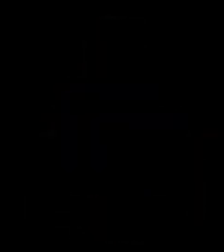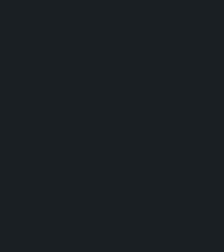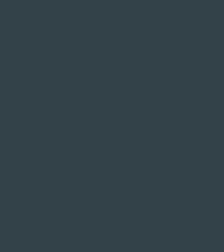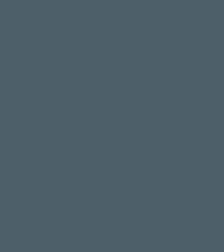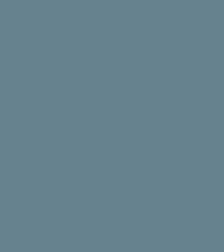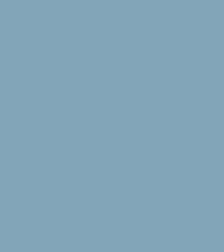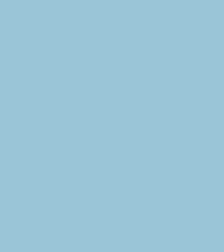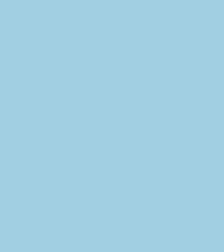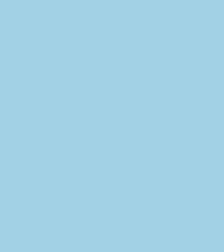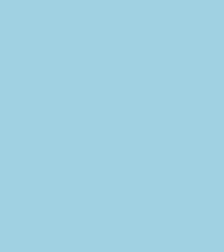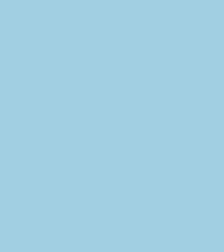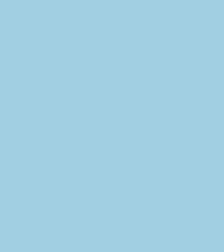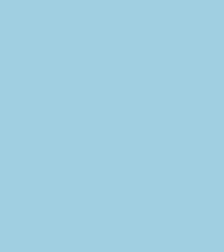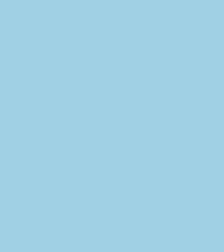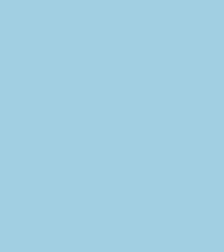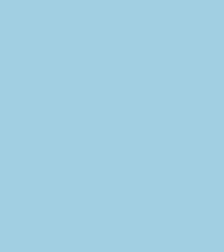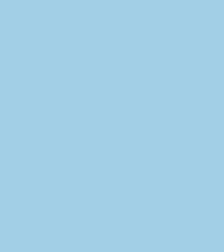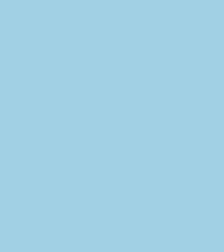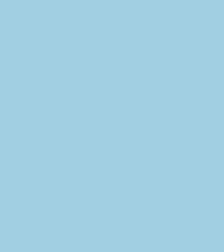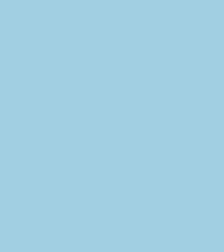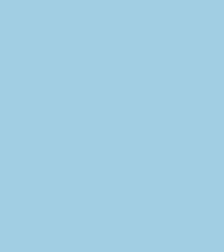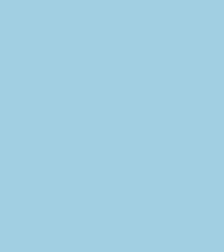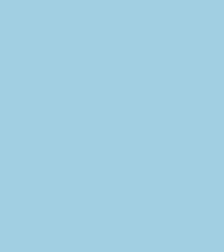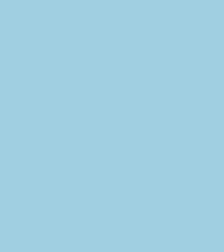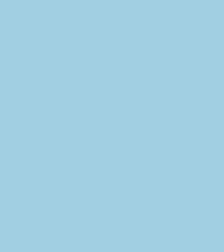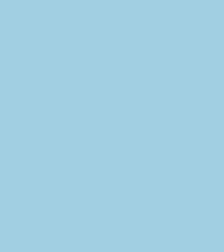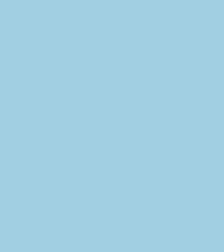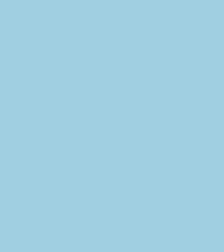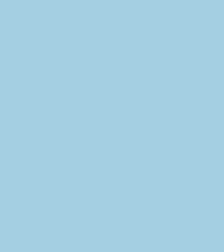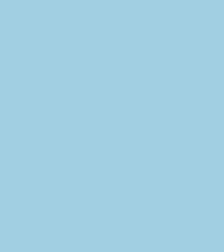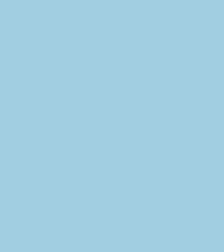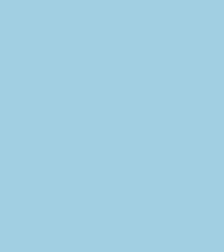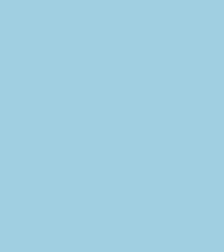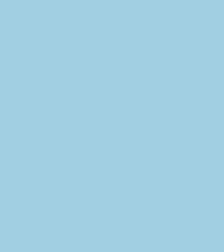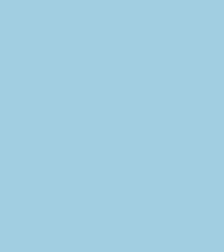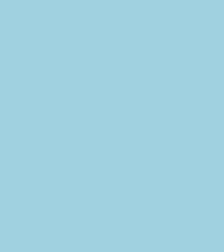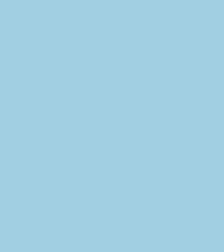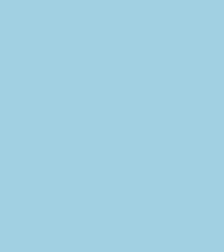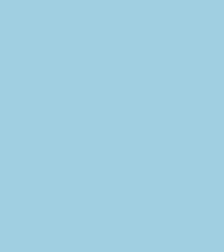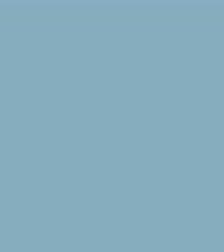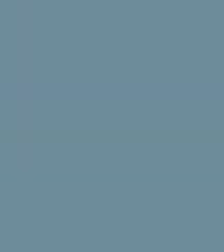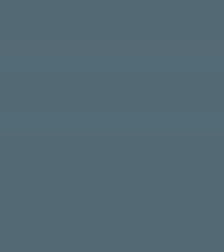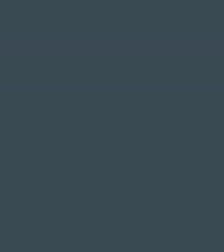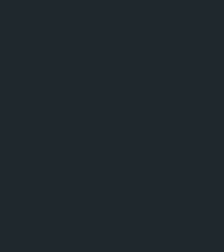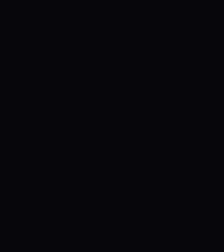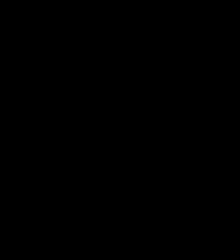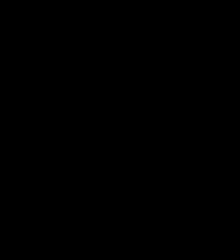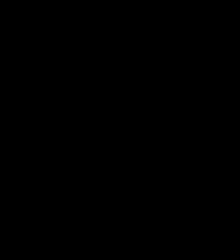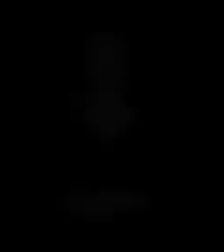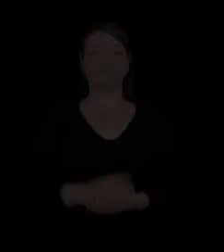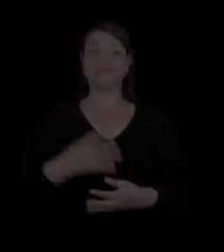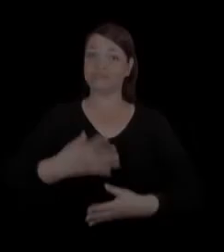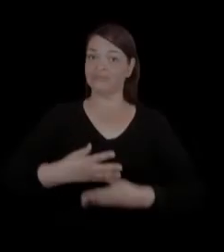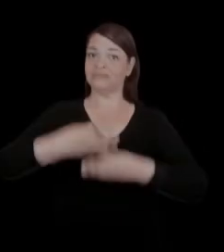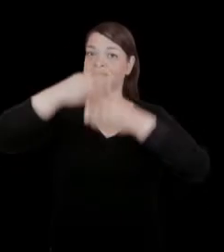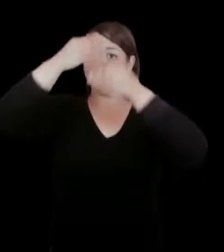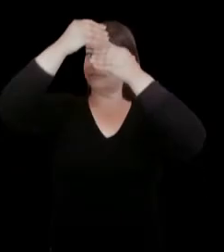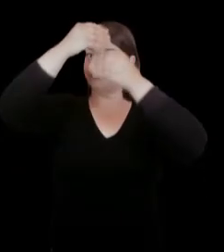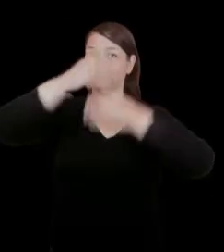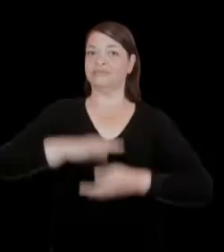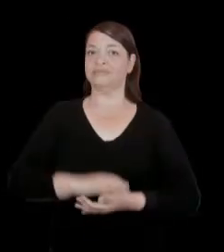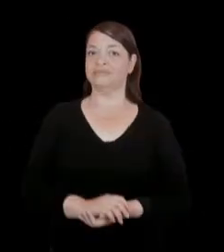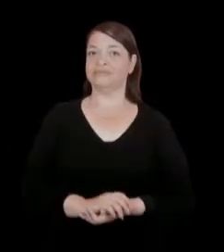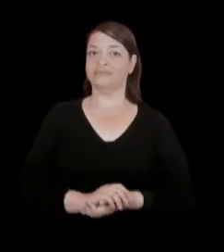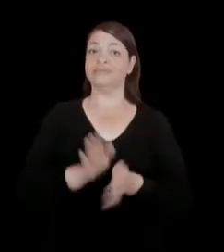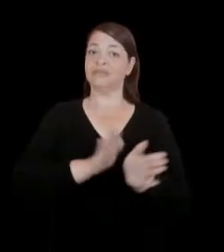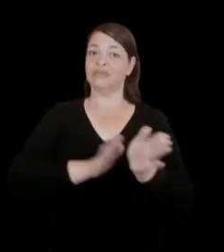azul escuro desenhando um L e uma espiral ao redor do L forma a logomarca do Instituto Ling. Acessibilidade, som